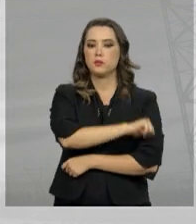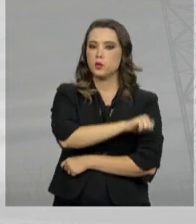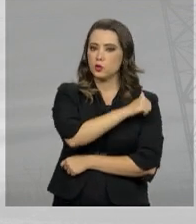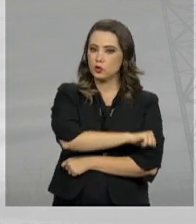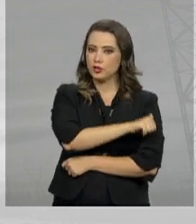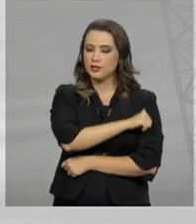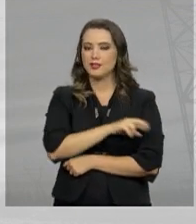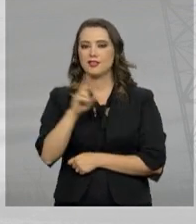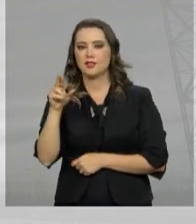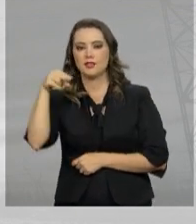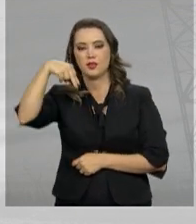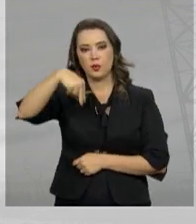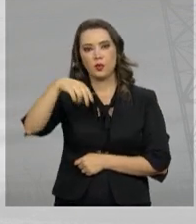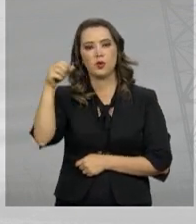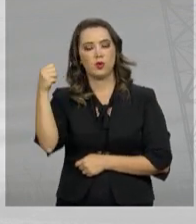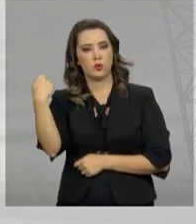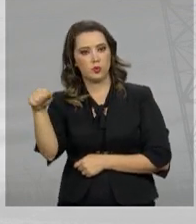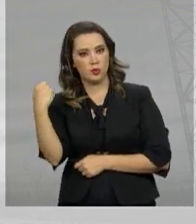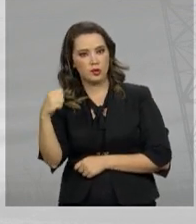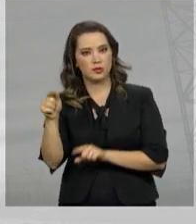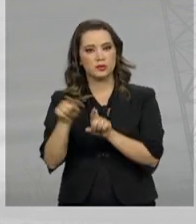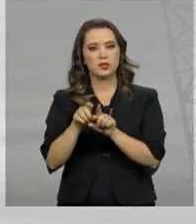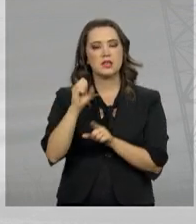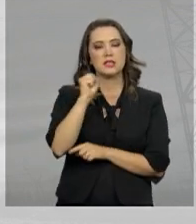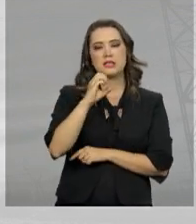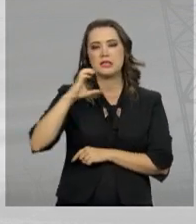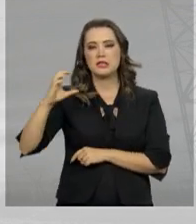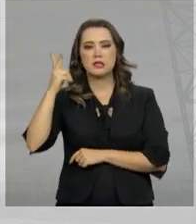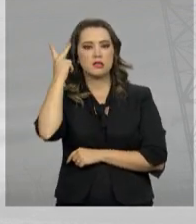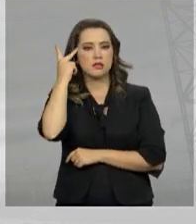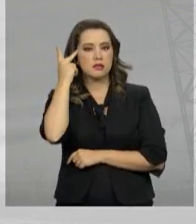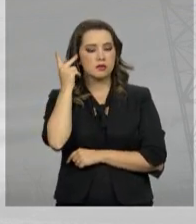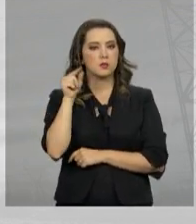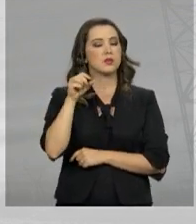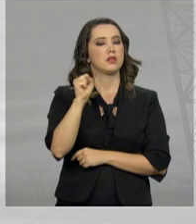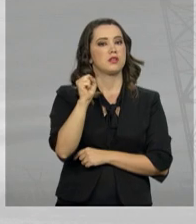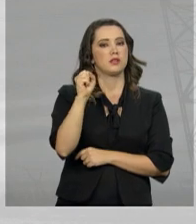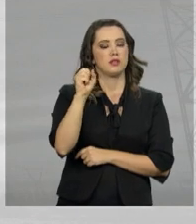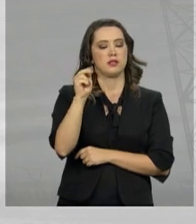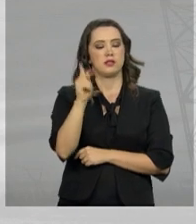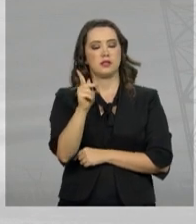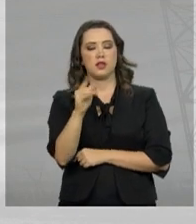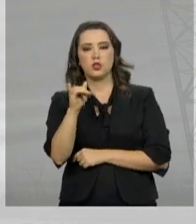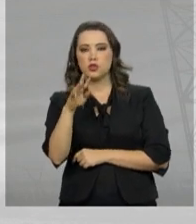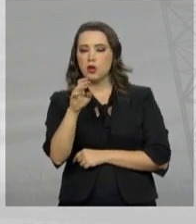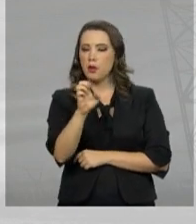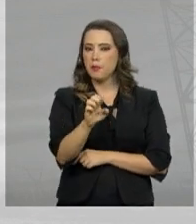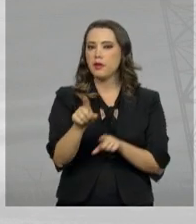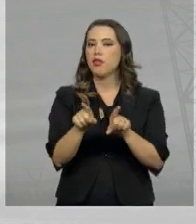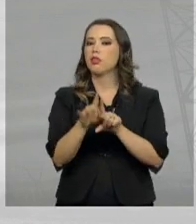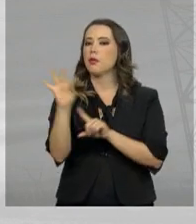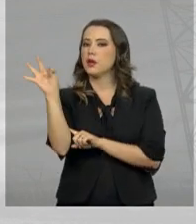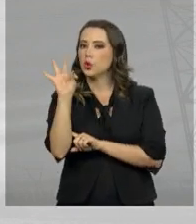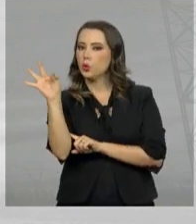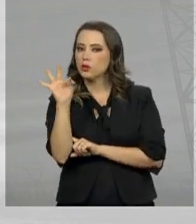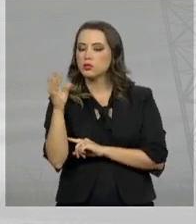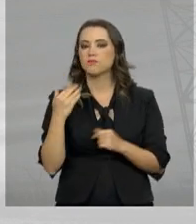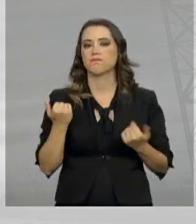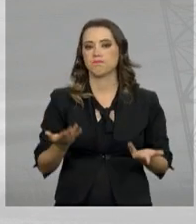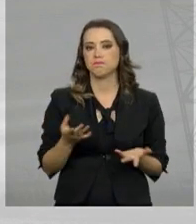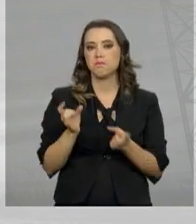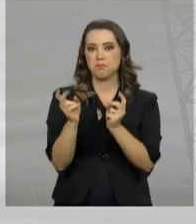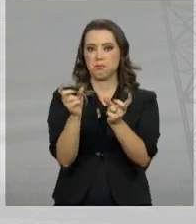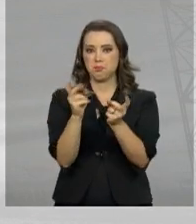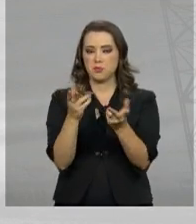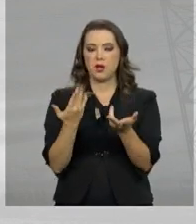do Norte, Rio Grande do Sul, Santa Catarina, São Paulo, Sergipe e Tocantins. As concessões devem gerar